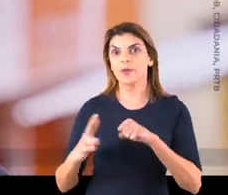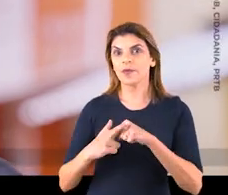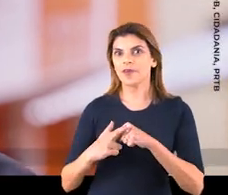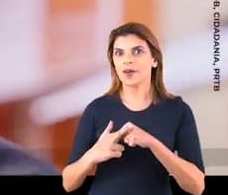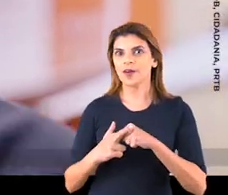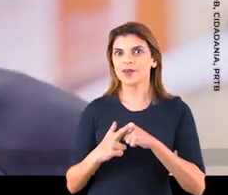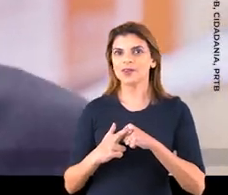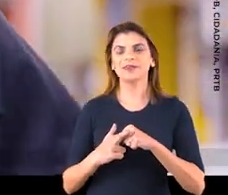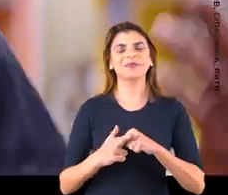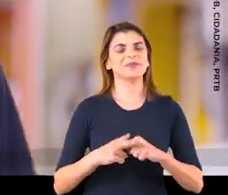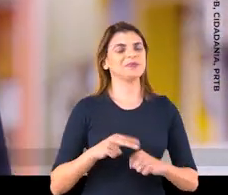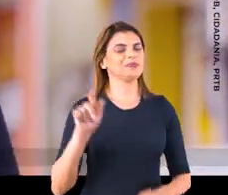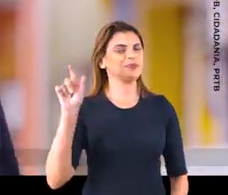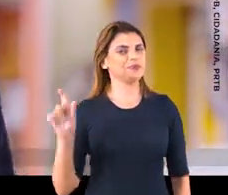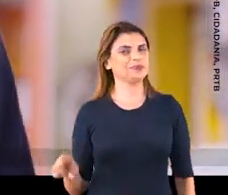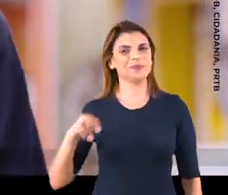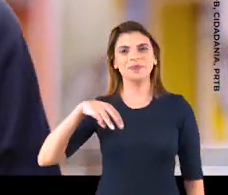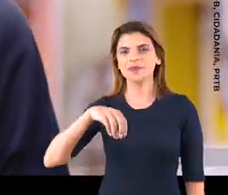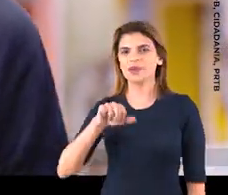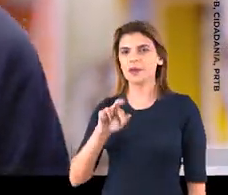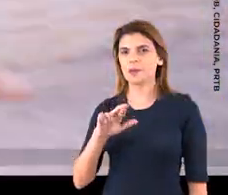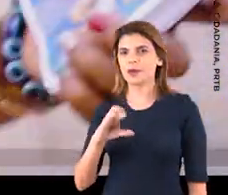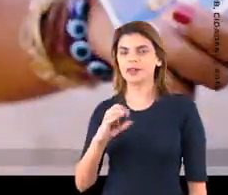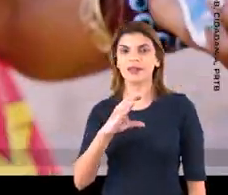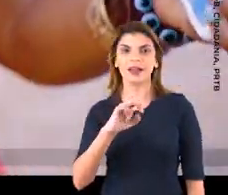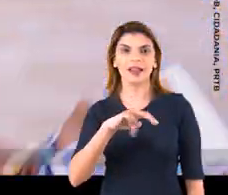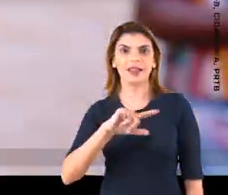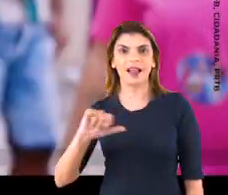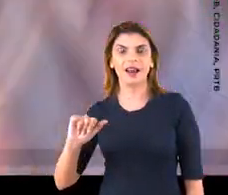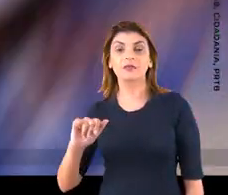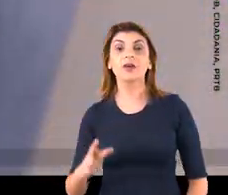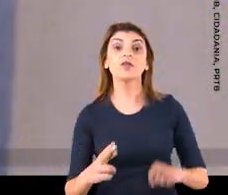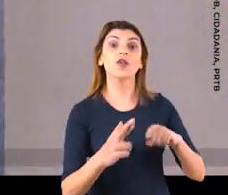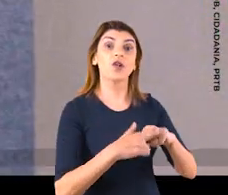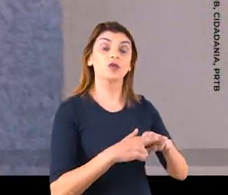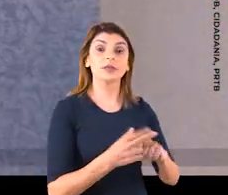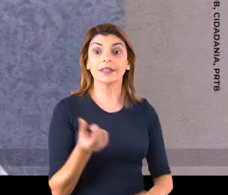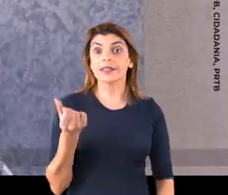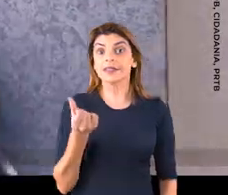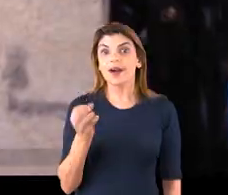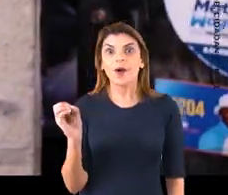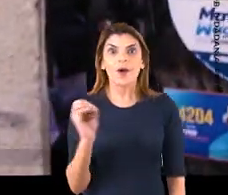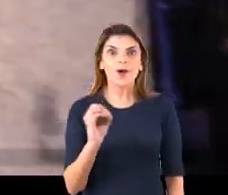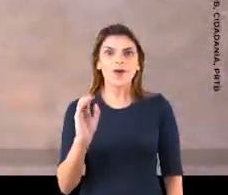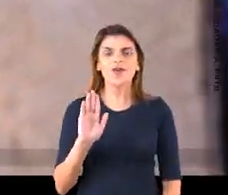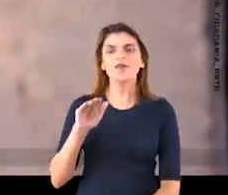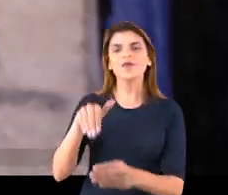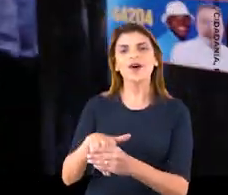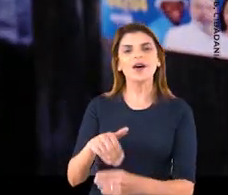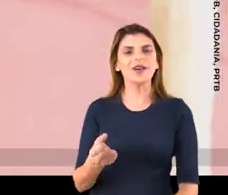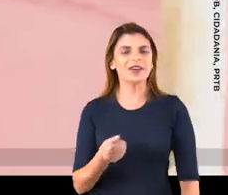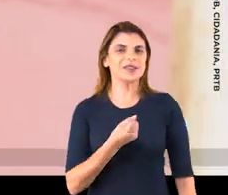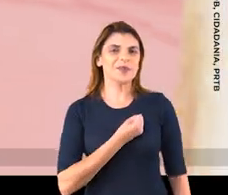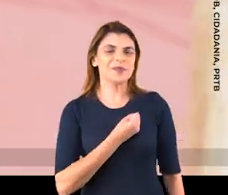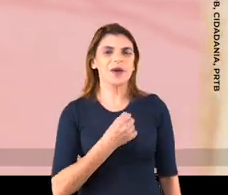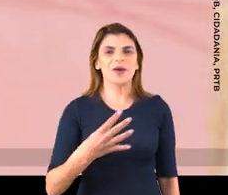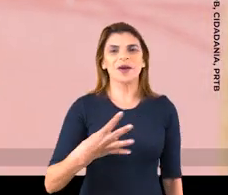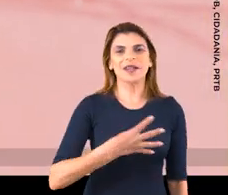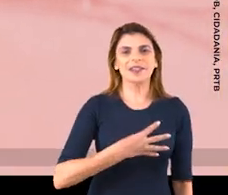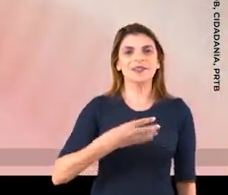Belfor Roxo é Márcio Canella! Belfor Roxo, dia 6 de outubro, é 44!